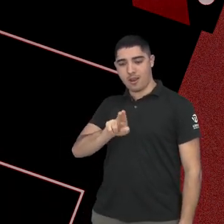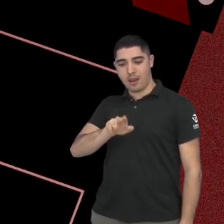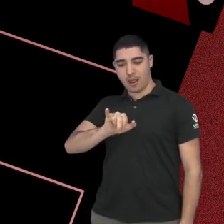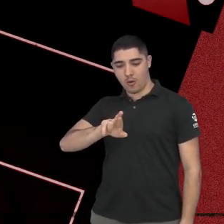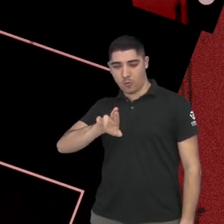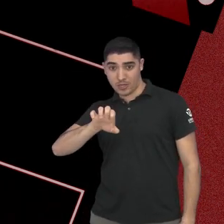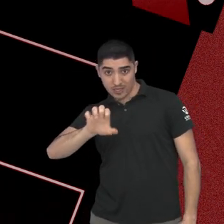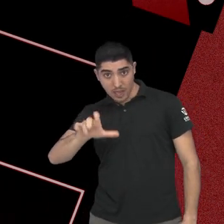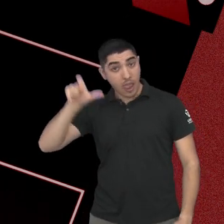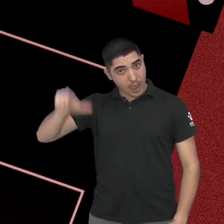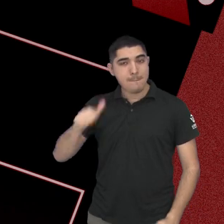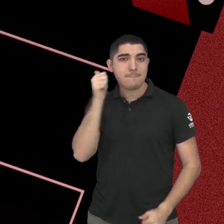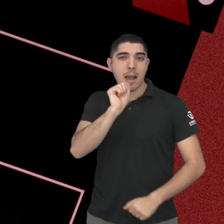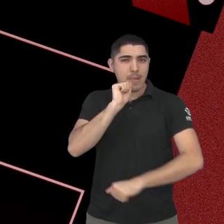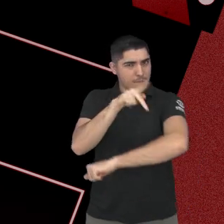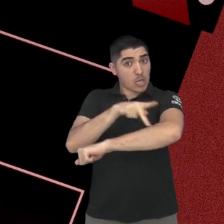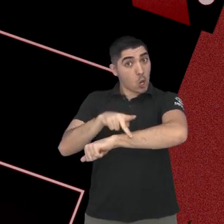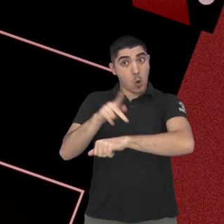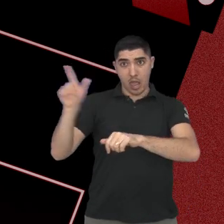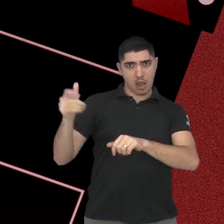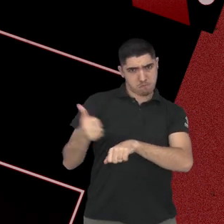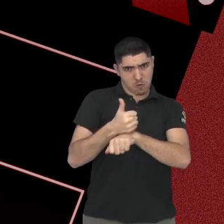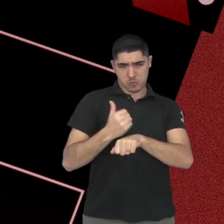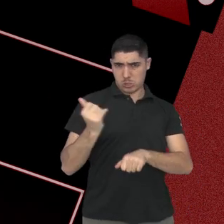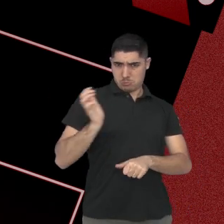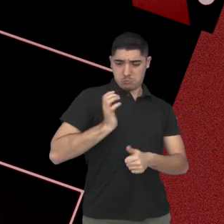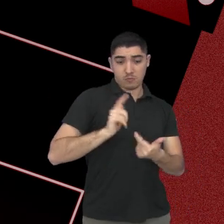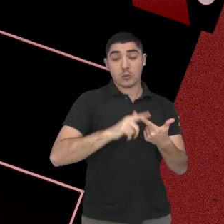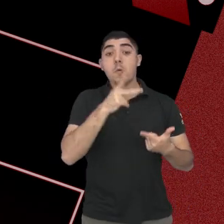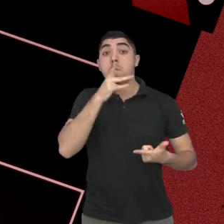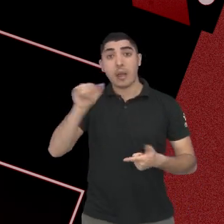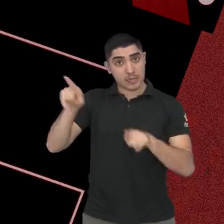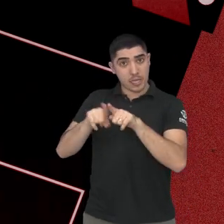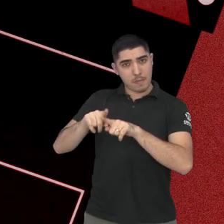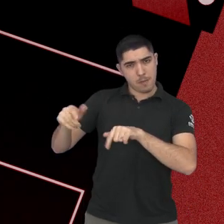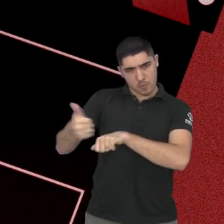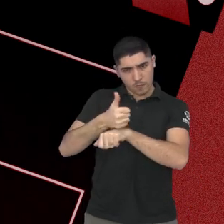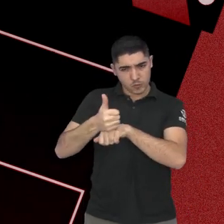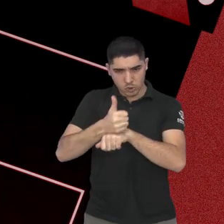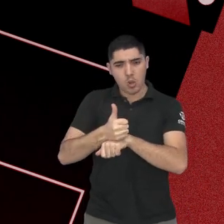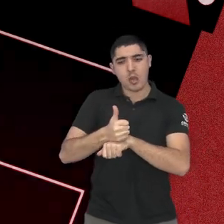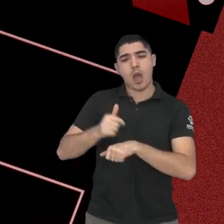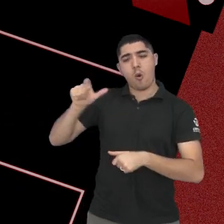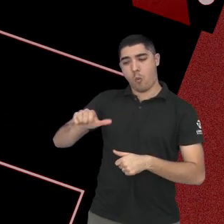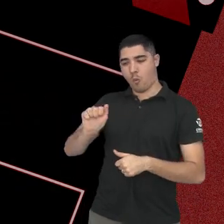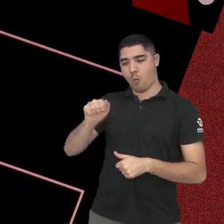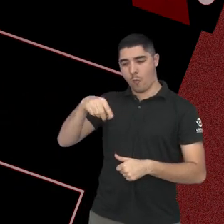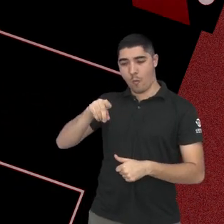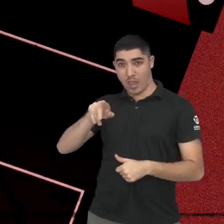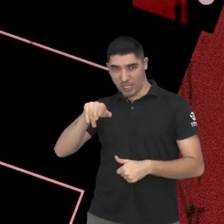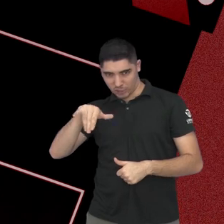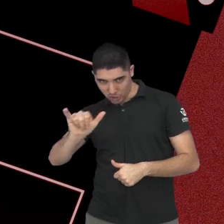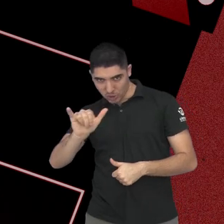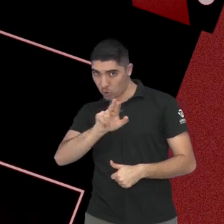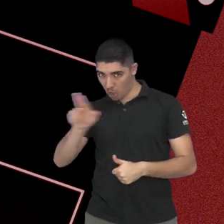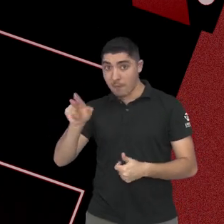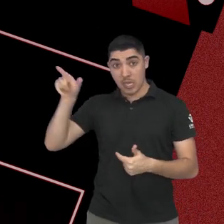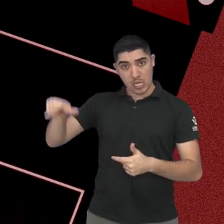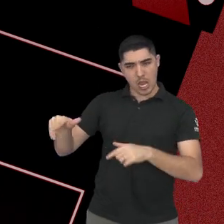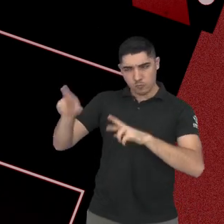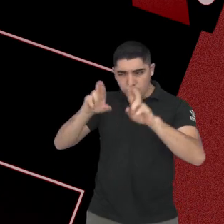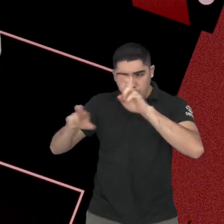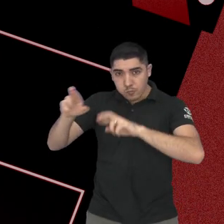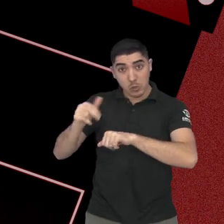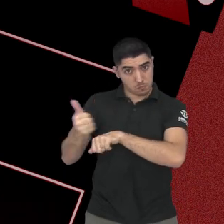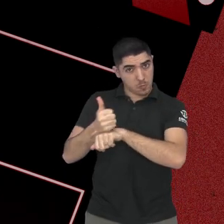-sucedida, e também o pai, o Andy, que é um investigador renomado e que busca subir ainda mais na carreira. Aí inicia